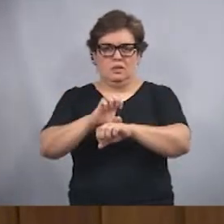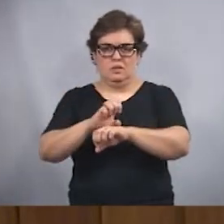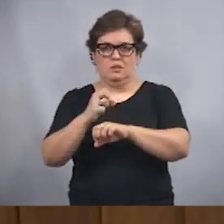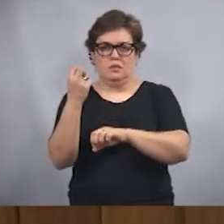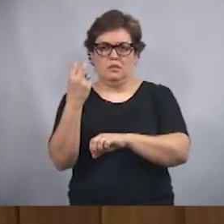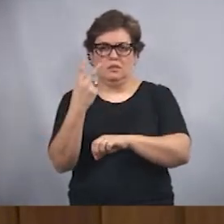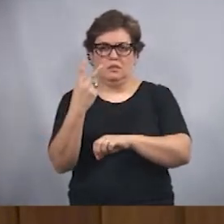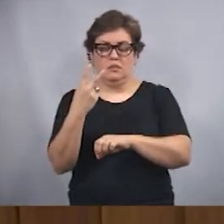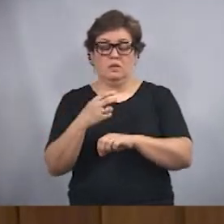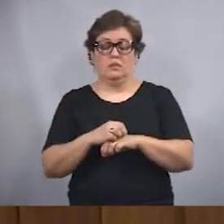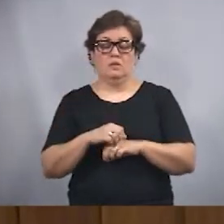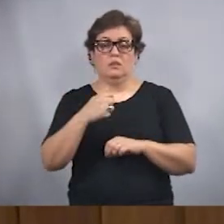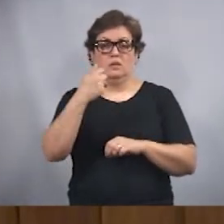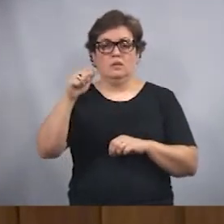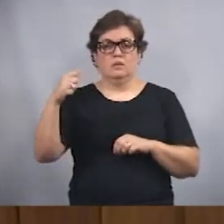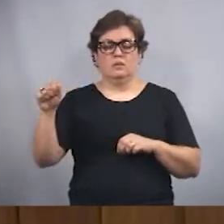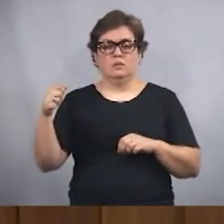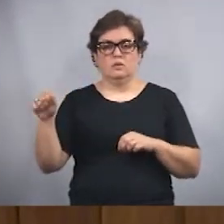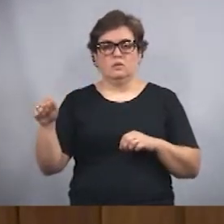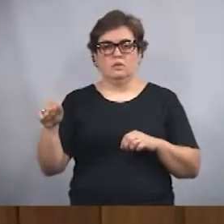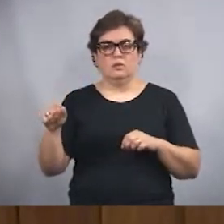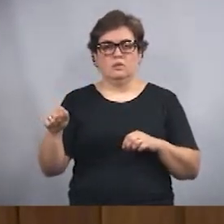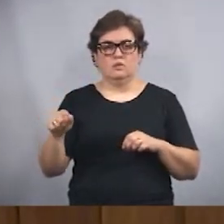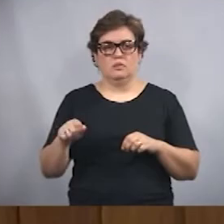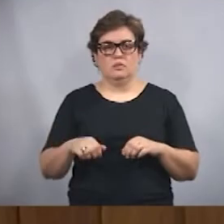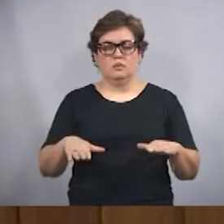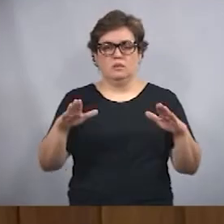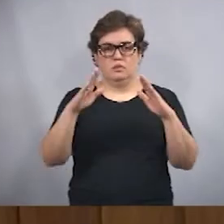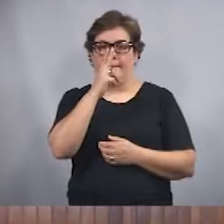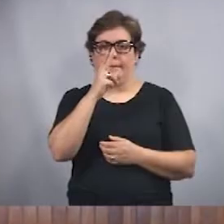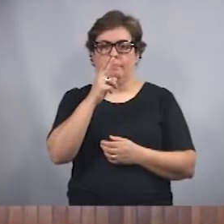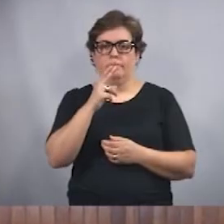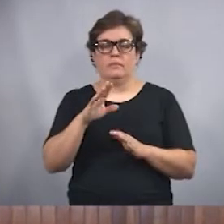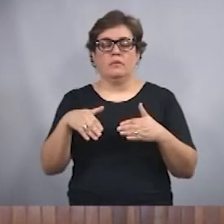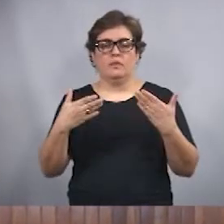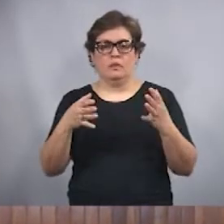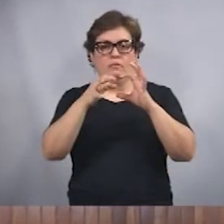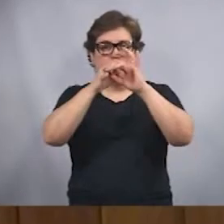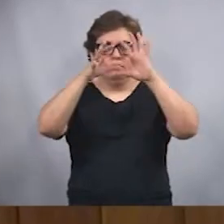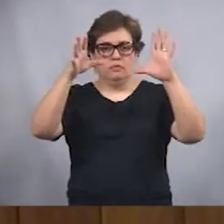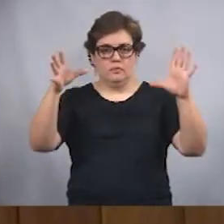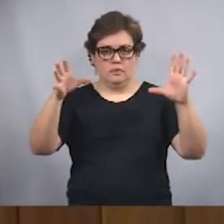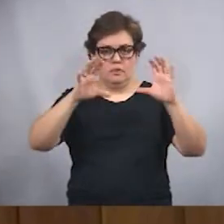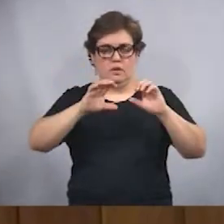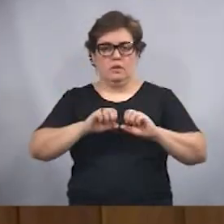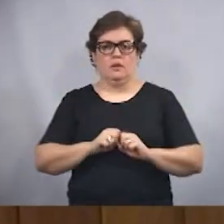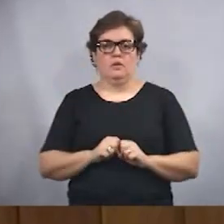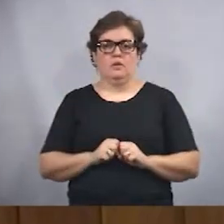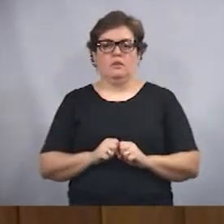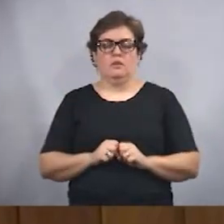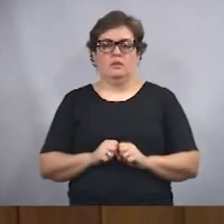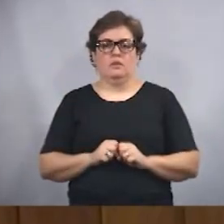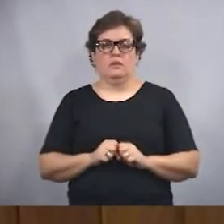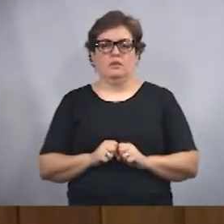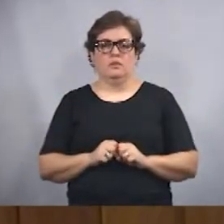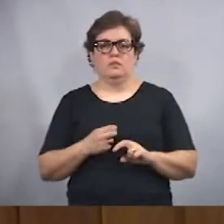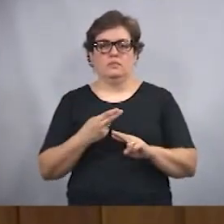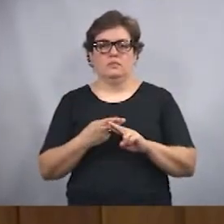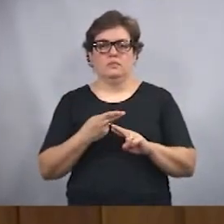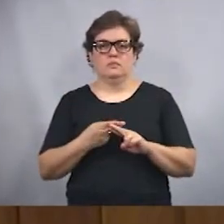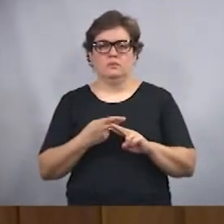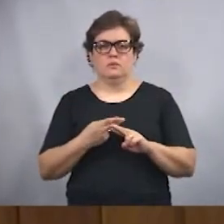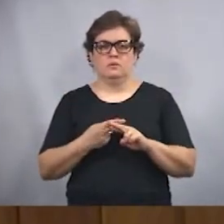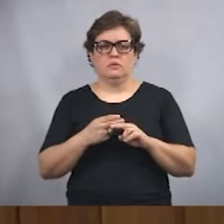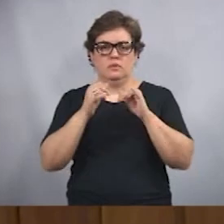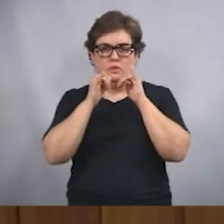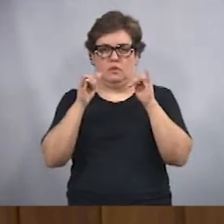devem ser desenvolvidas atividades de futebol em projetos sociais voltados a crianças e adolescentes carentes,